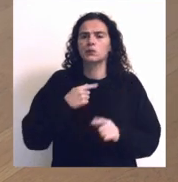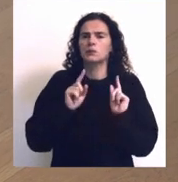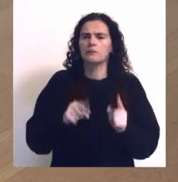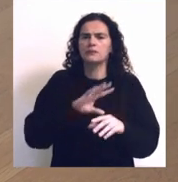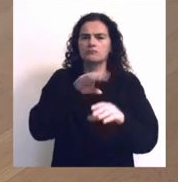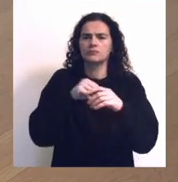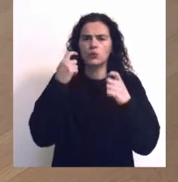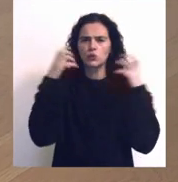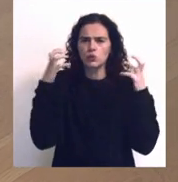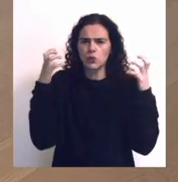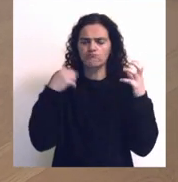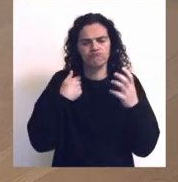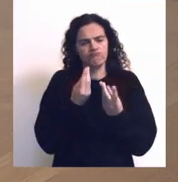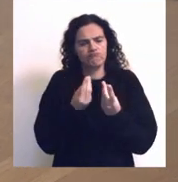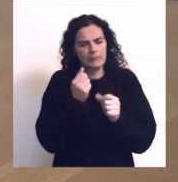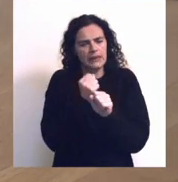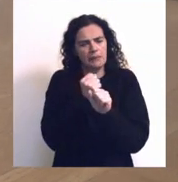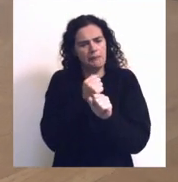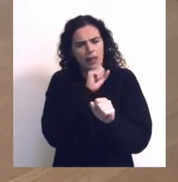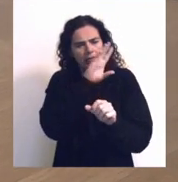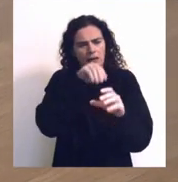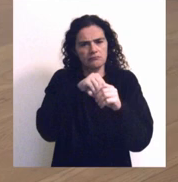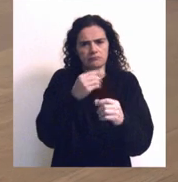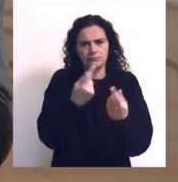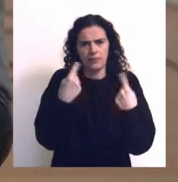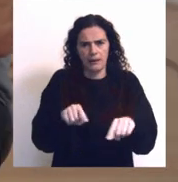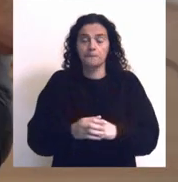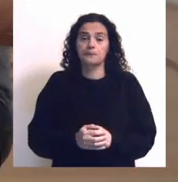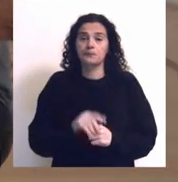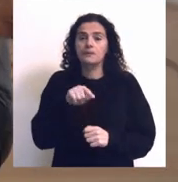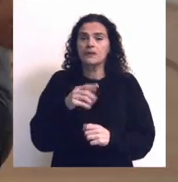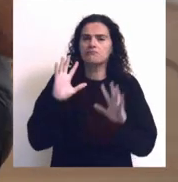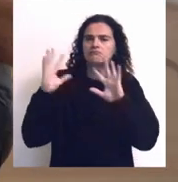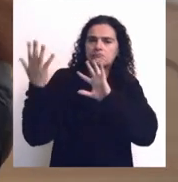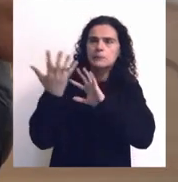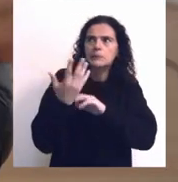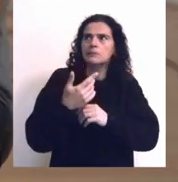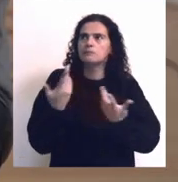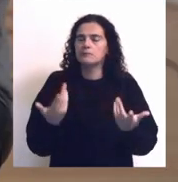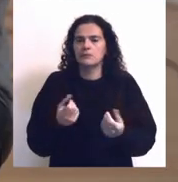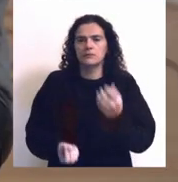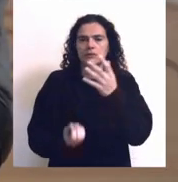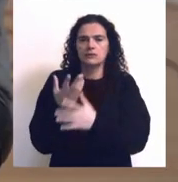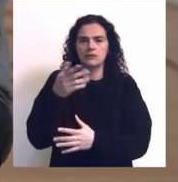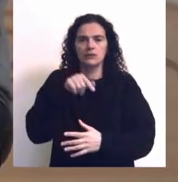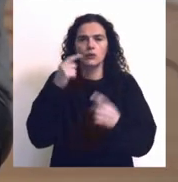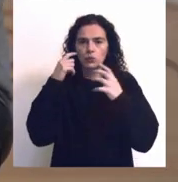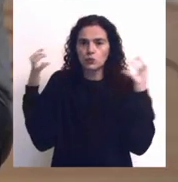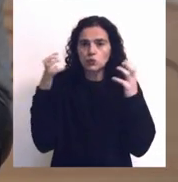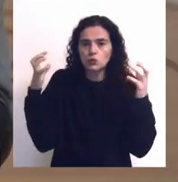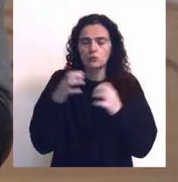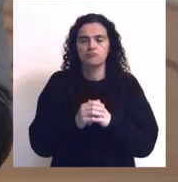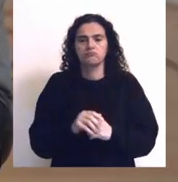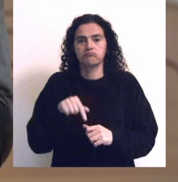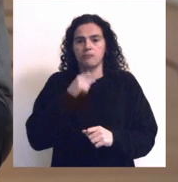que eu começo a incluir o som como matéria plástica nas obras. Seja o ambiente que cria o